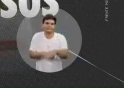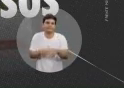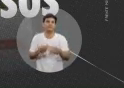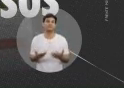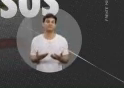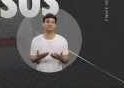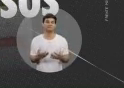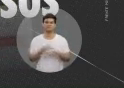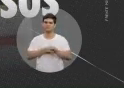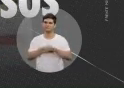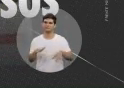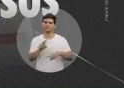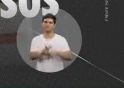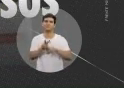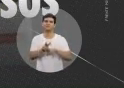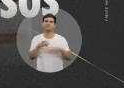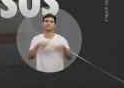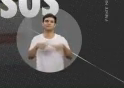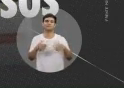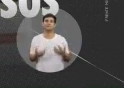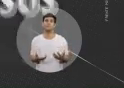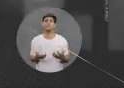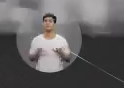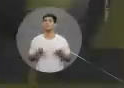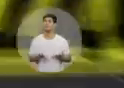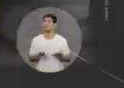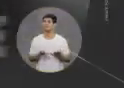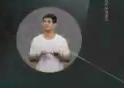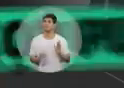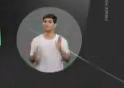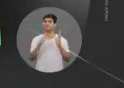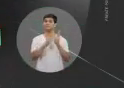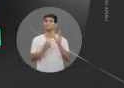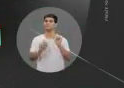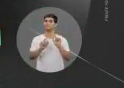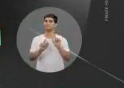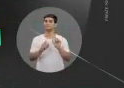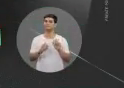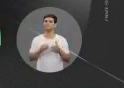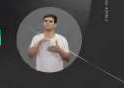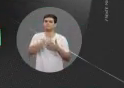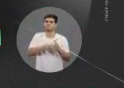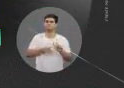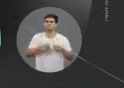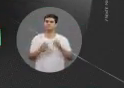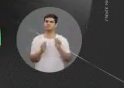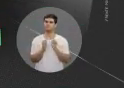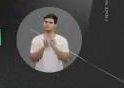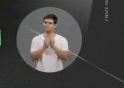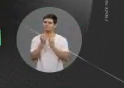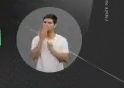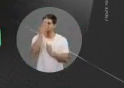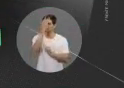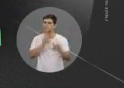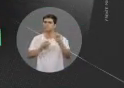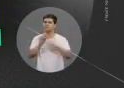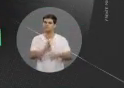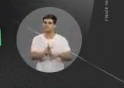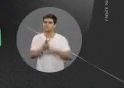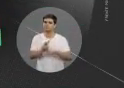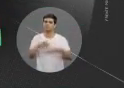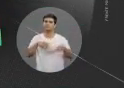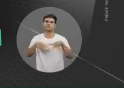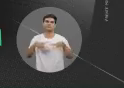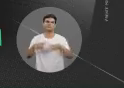público e acabar contratos provisórios. Mas no Senado, Gladson defende a lei do Temer, que terceiriza